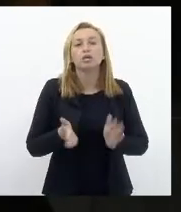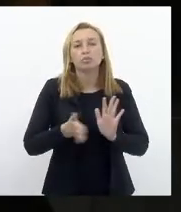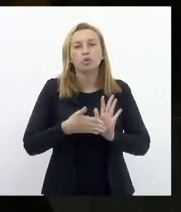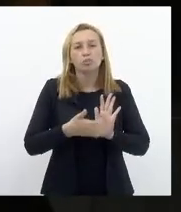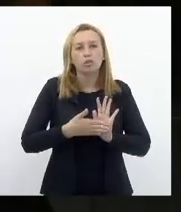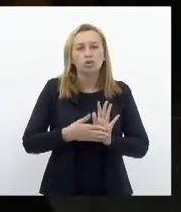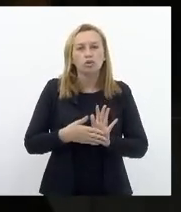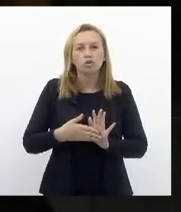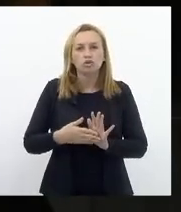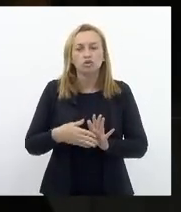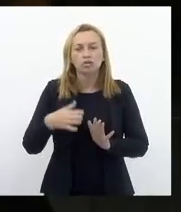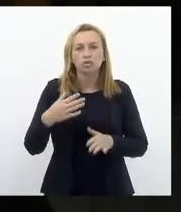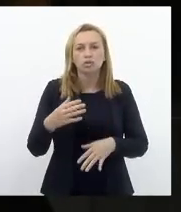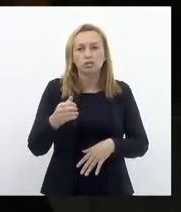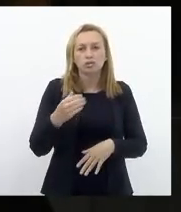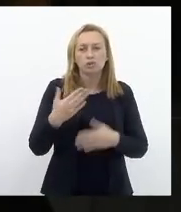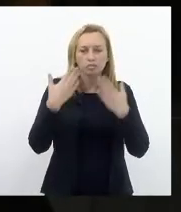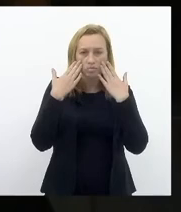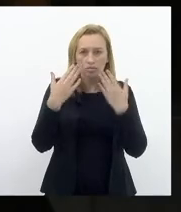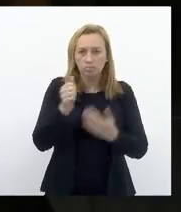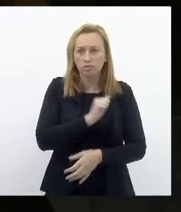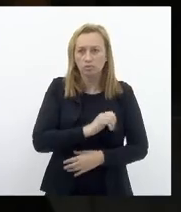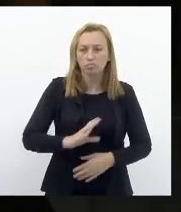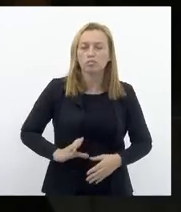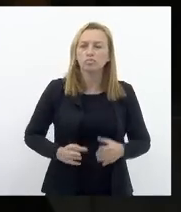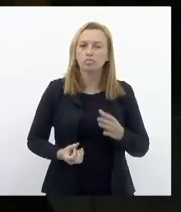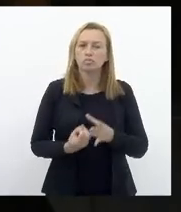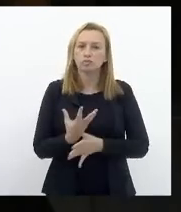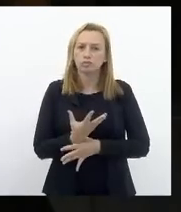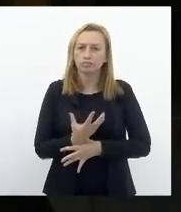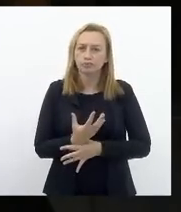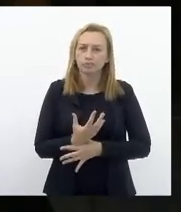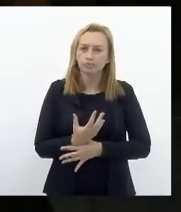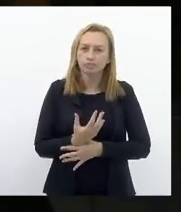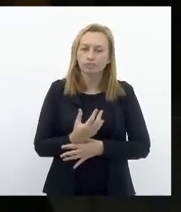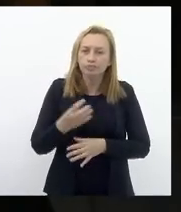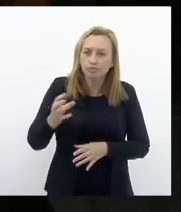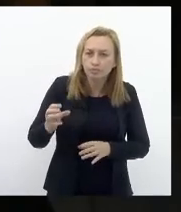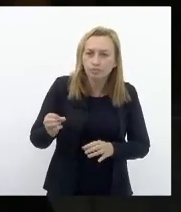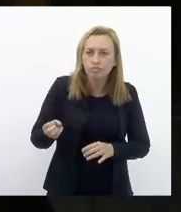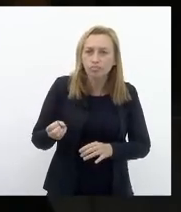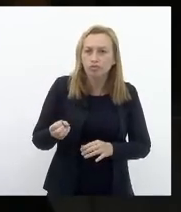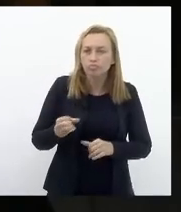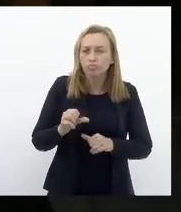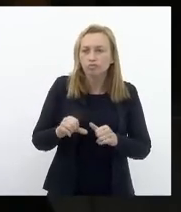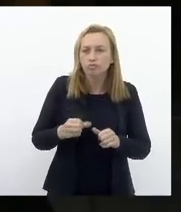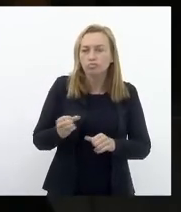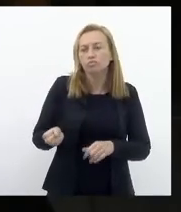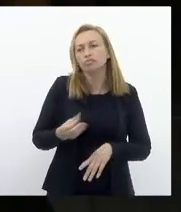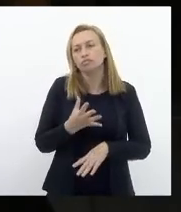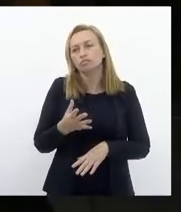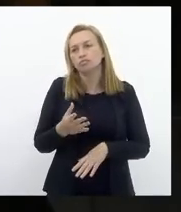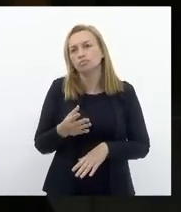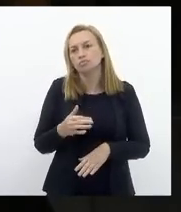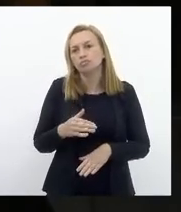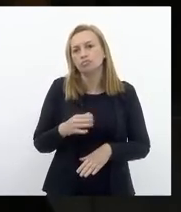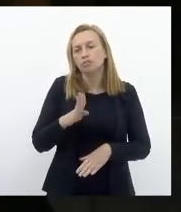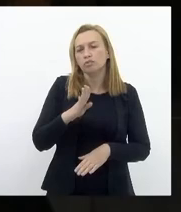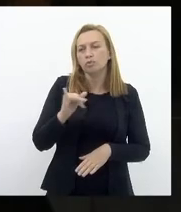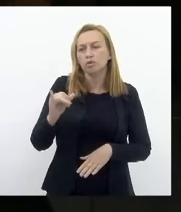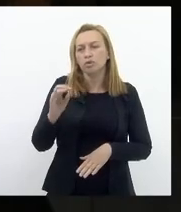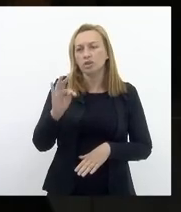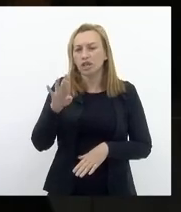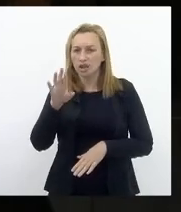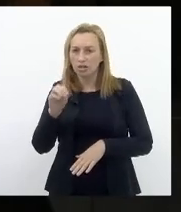Que a UF Apresentou O presidente André Siliano É a criação Na verdade A modernização Completa e total De um biotério Central